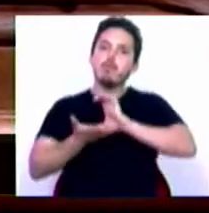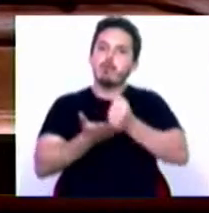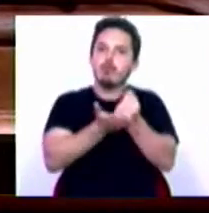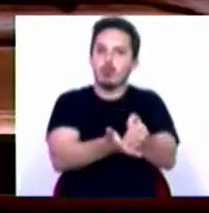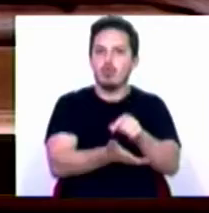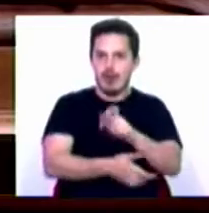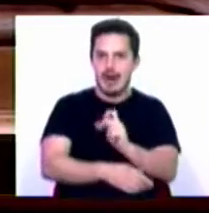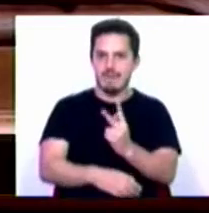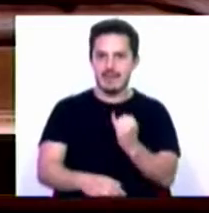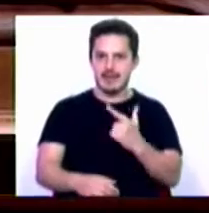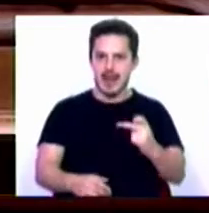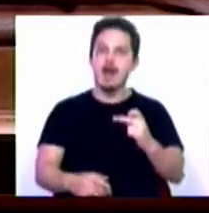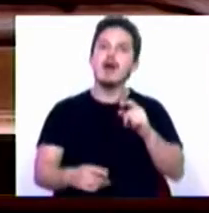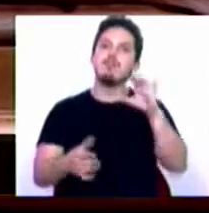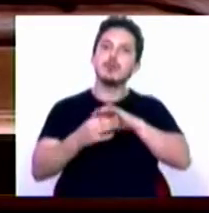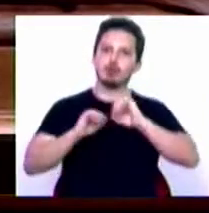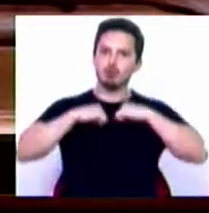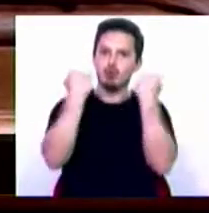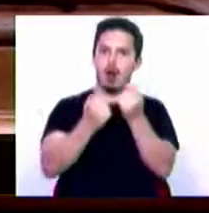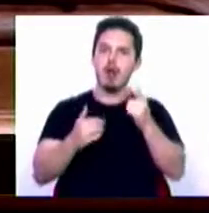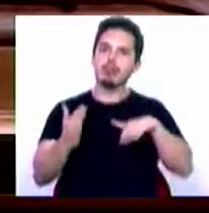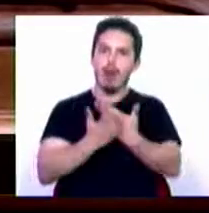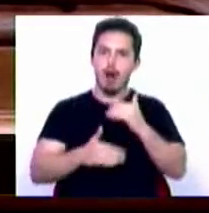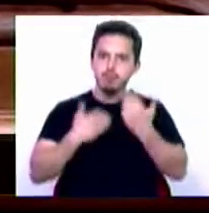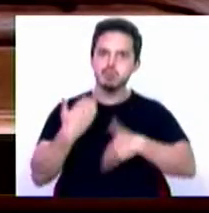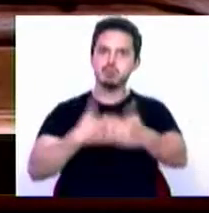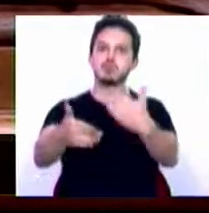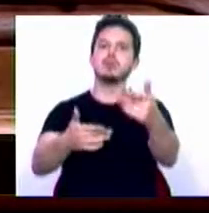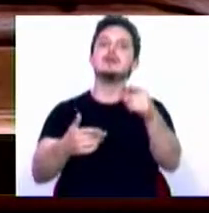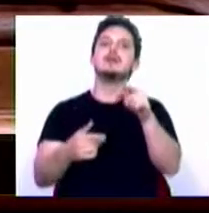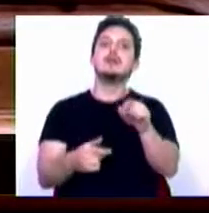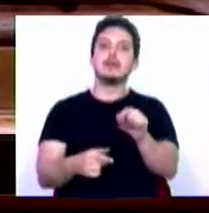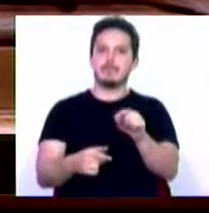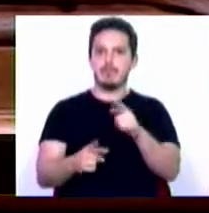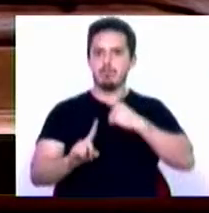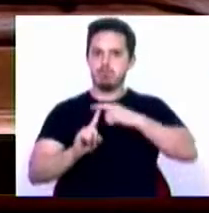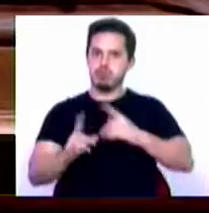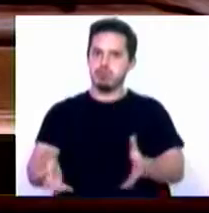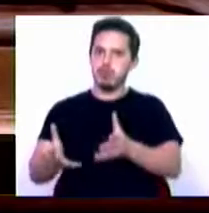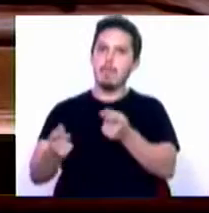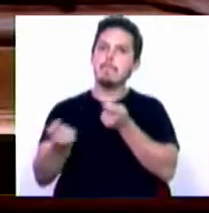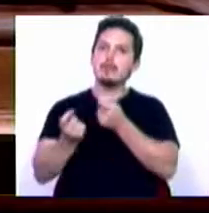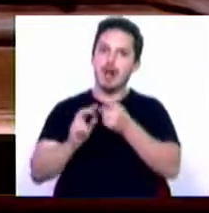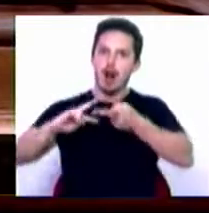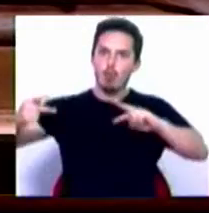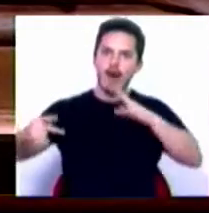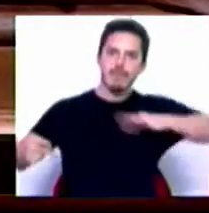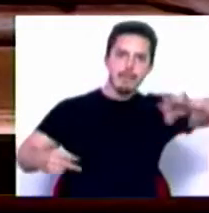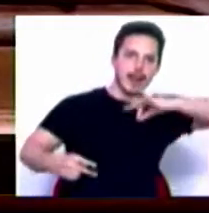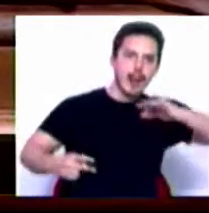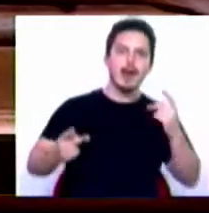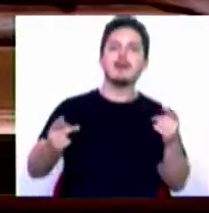um fundo de cariz social que permitiu agilizar o processo e que beneficiou da proximidade entre as autarquias locais e as famílias